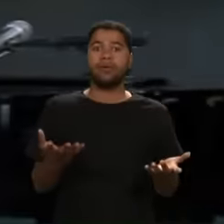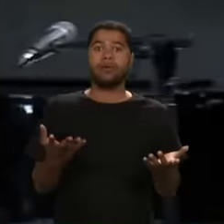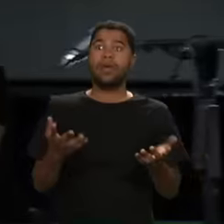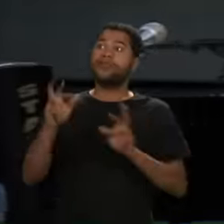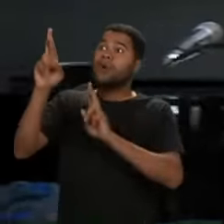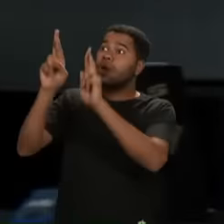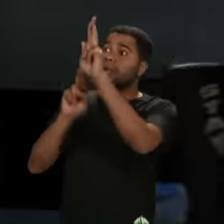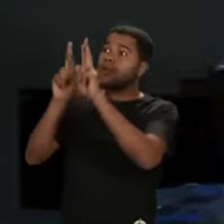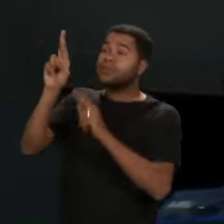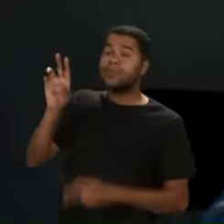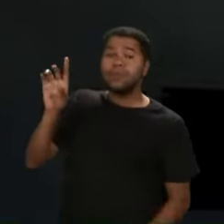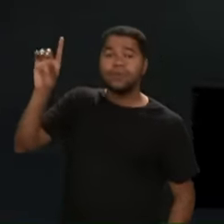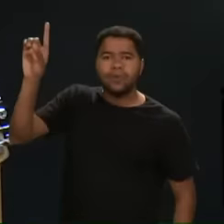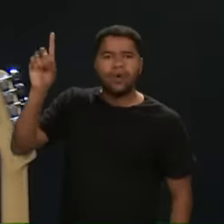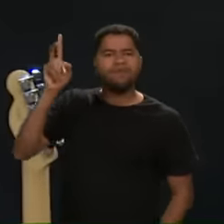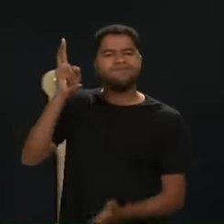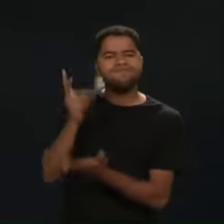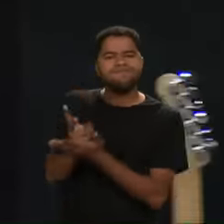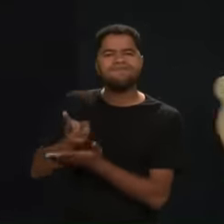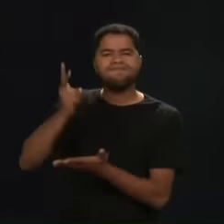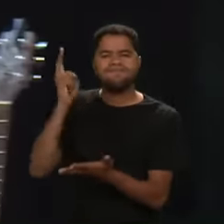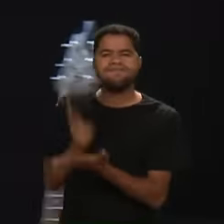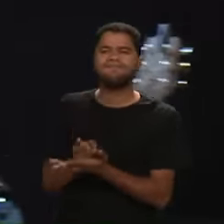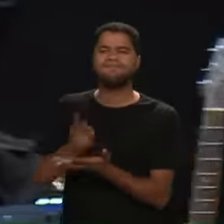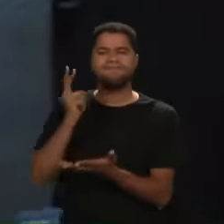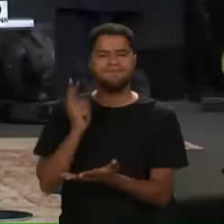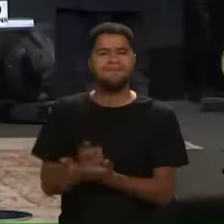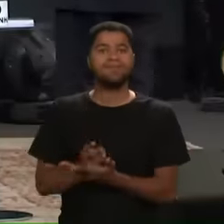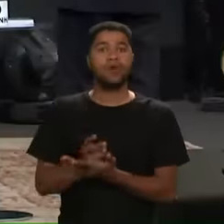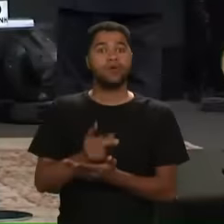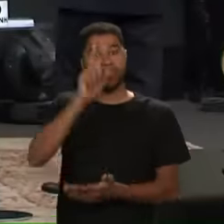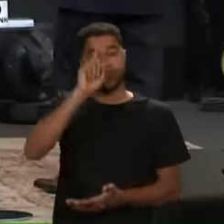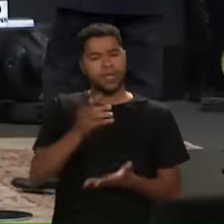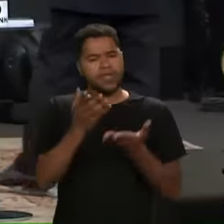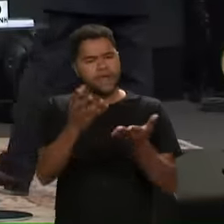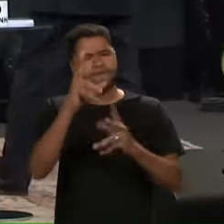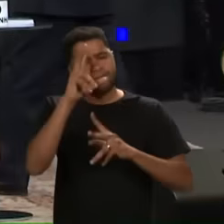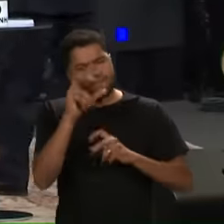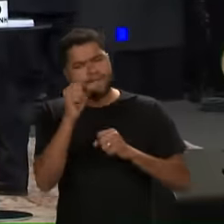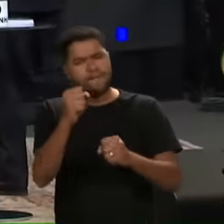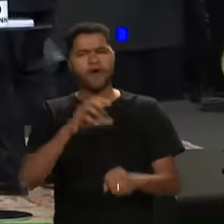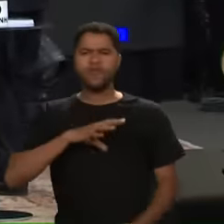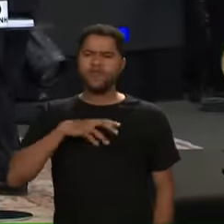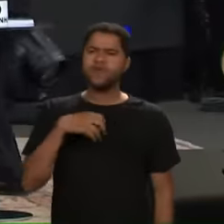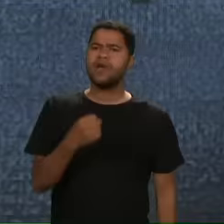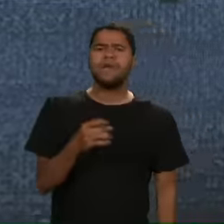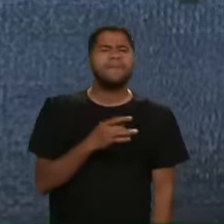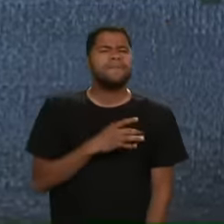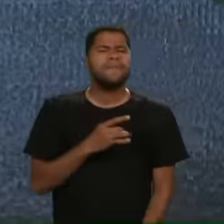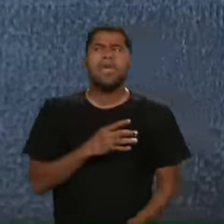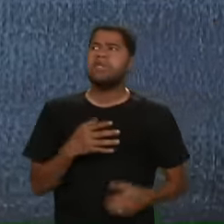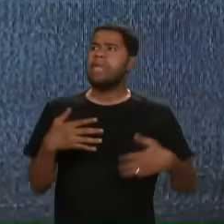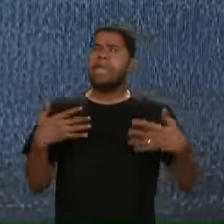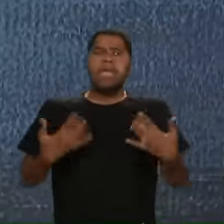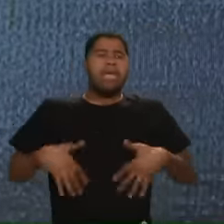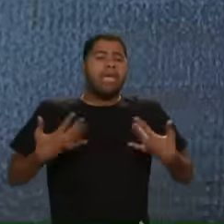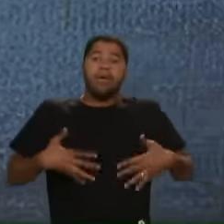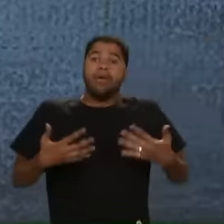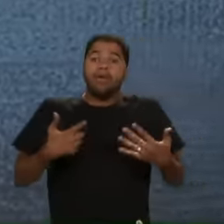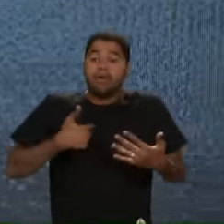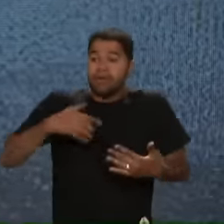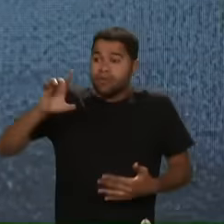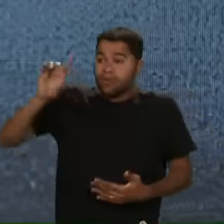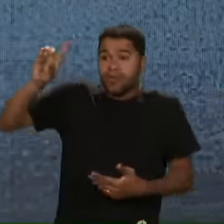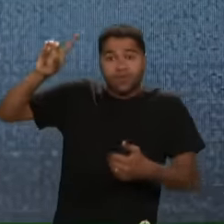com Ele É manter Não te mandei Eu ser forte Corajoso Não teima Nem te espante Porque o Senhor